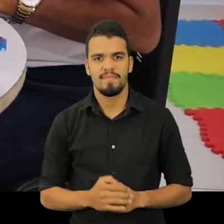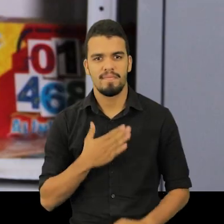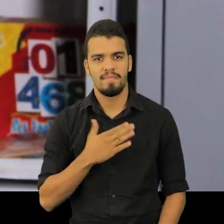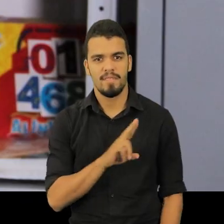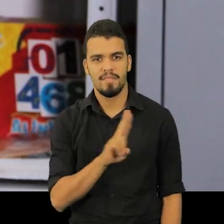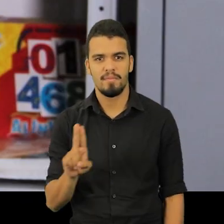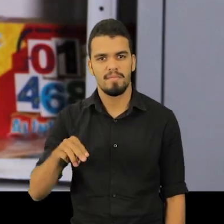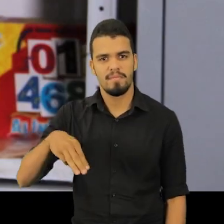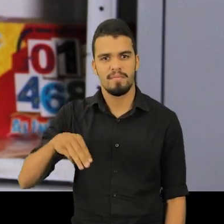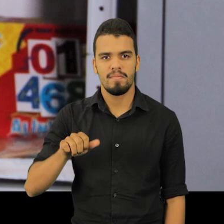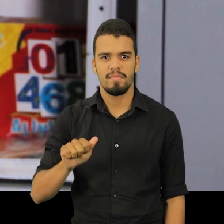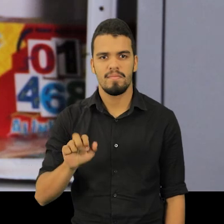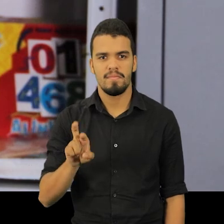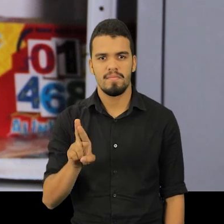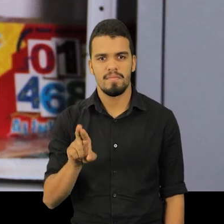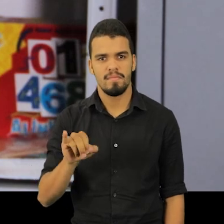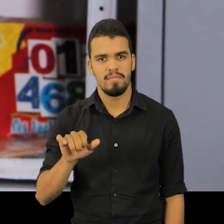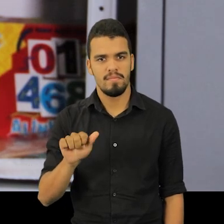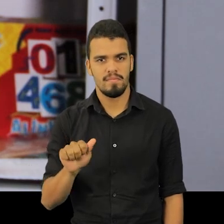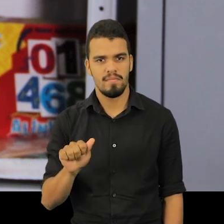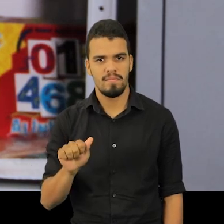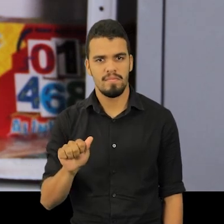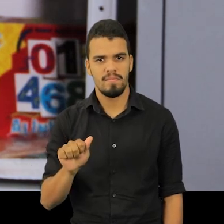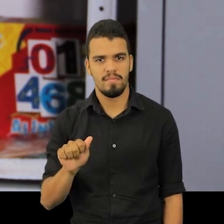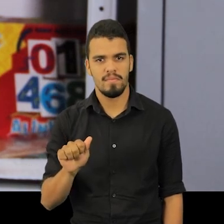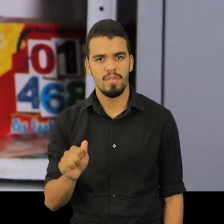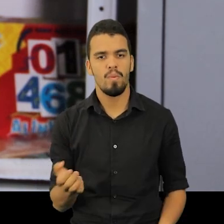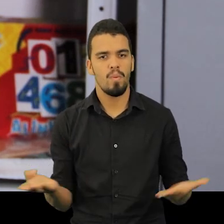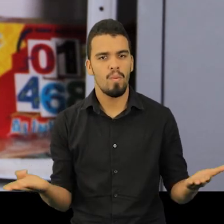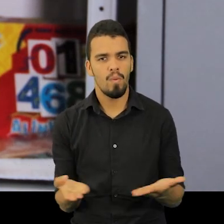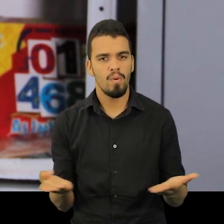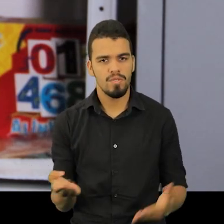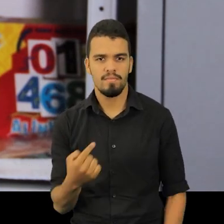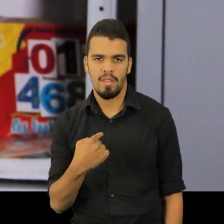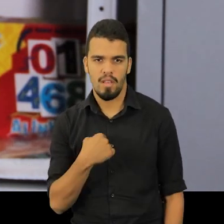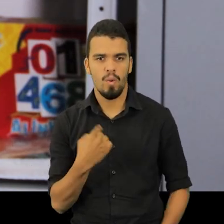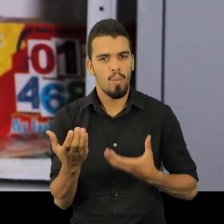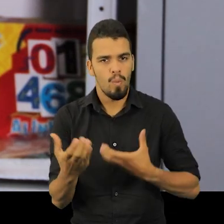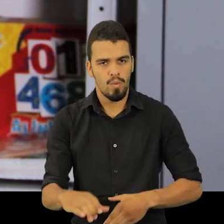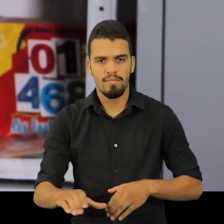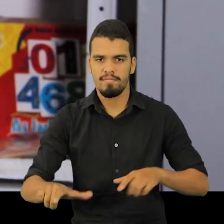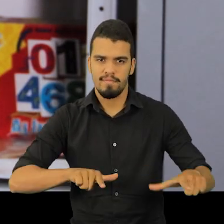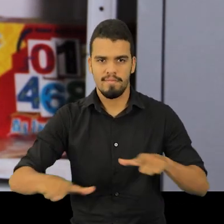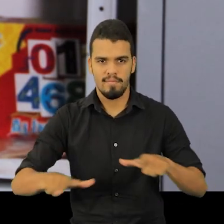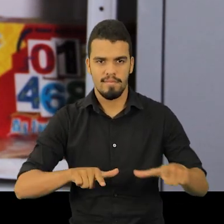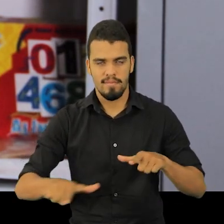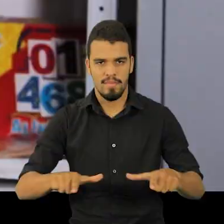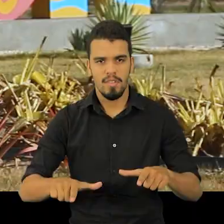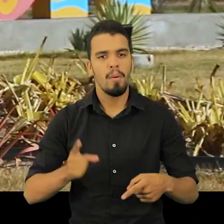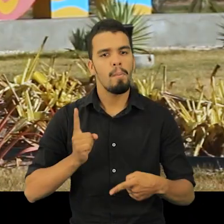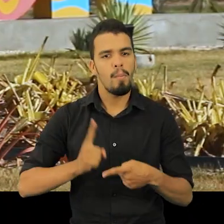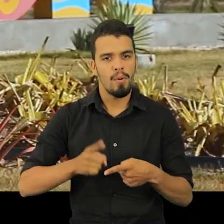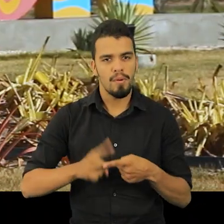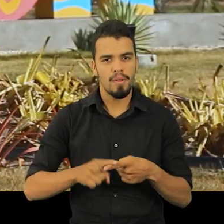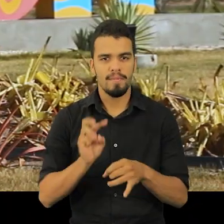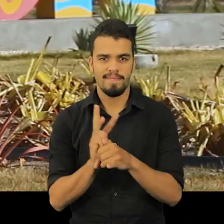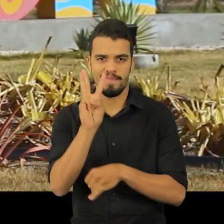Eu sou a Maria Emília, sou concursada hoje por conta da UEMA NET.